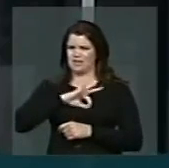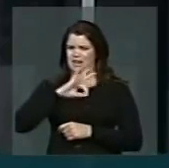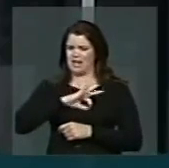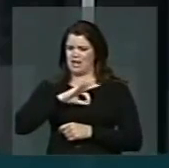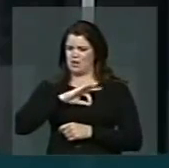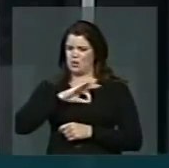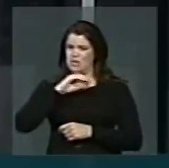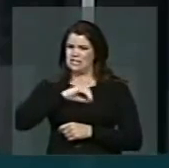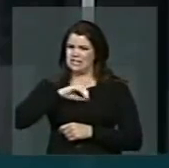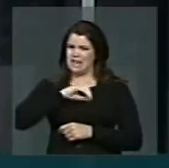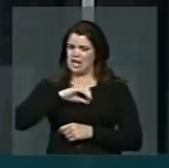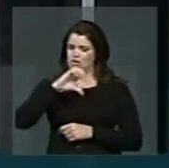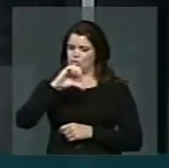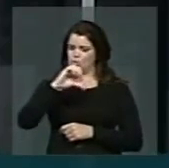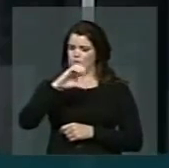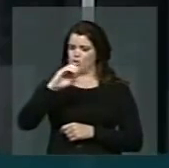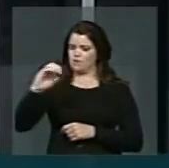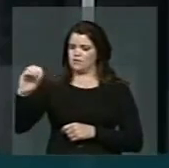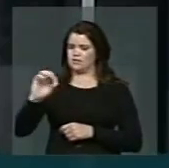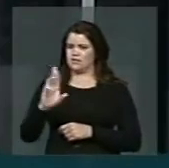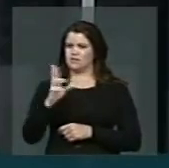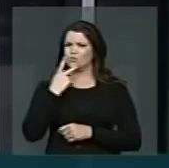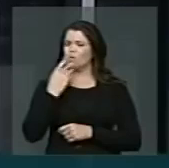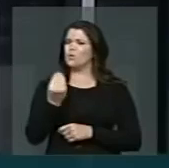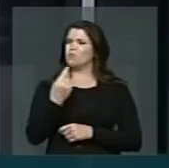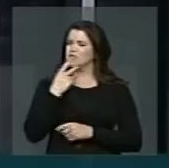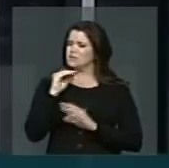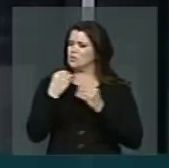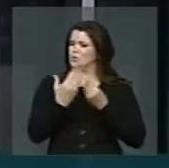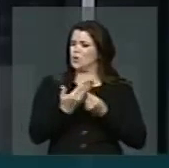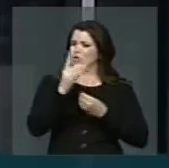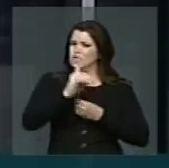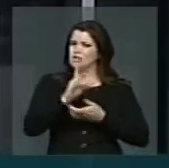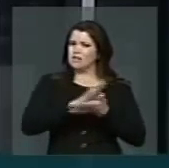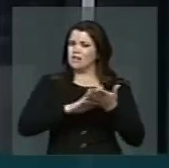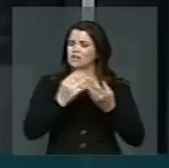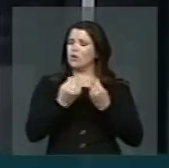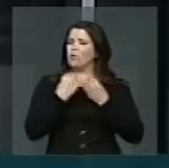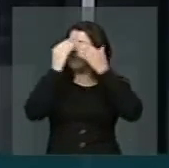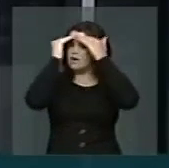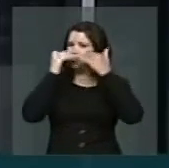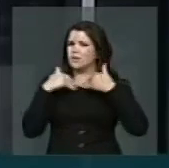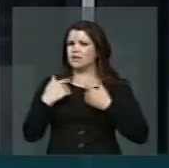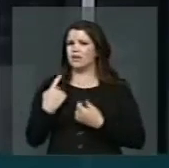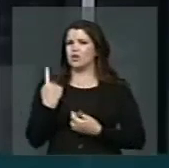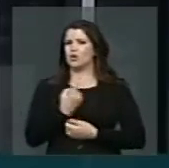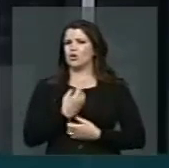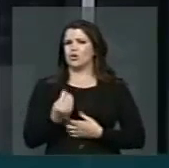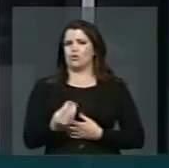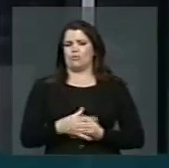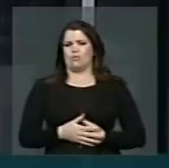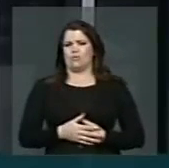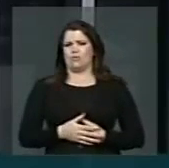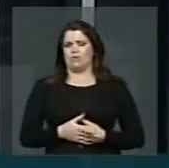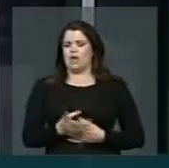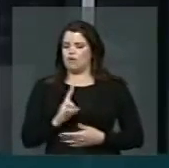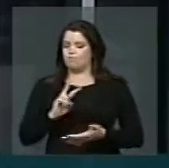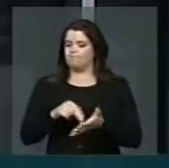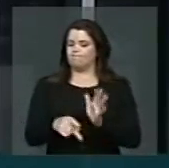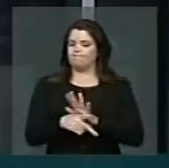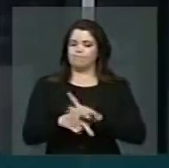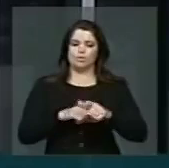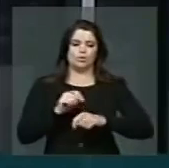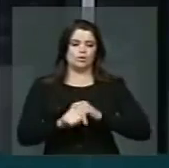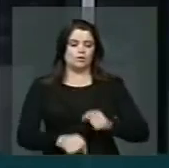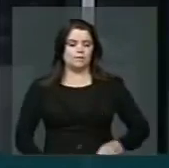ele, como é que ele pode dar dignidade a nós? Mas, eu venho duro para poder conscientizar